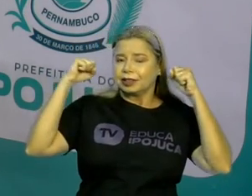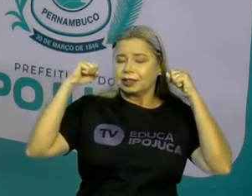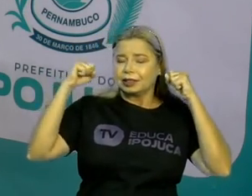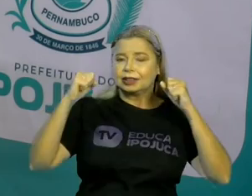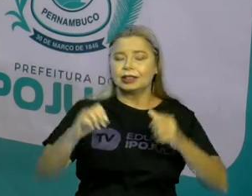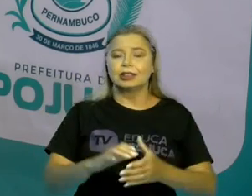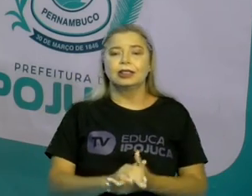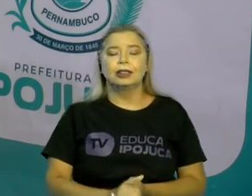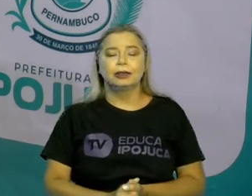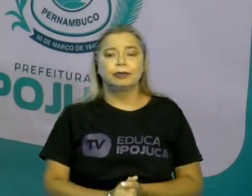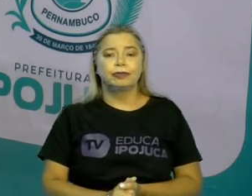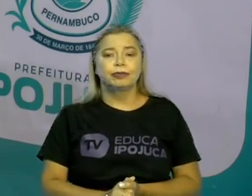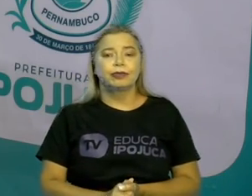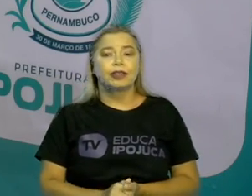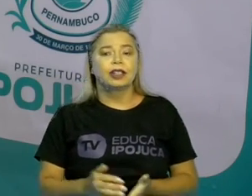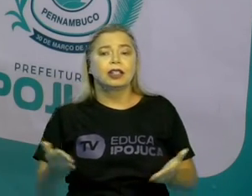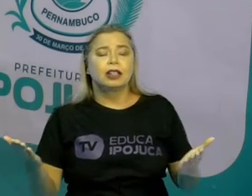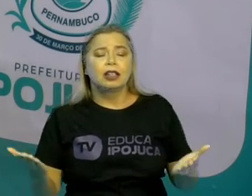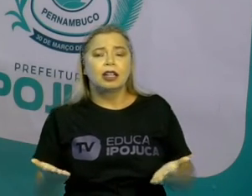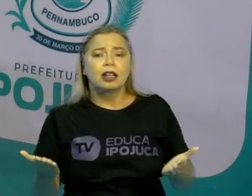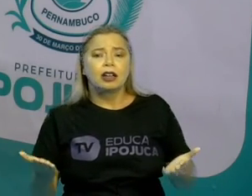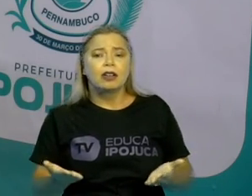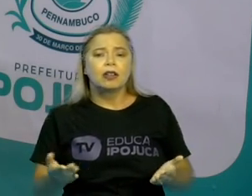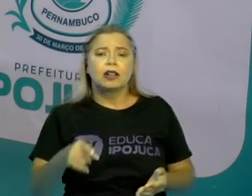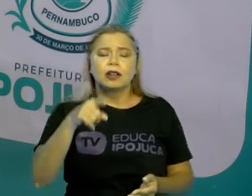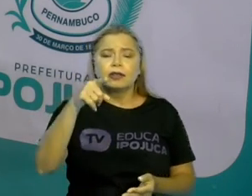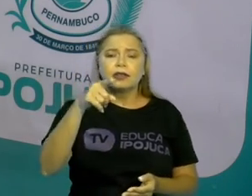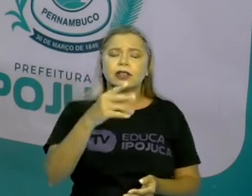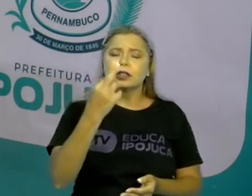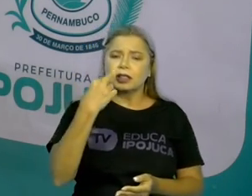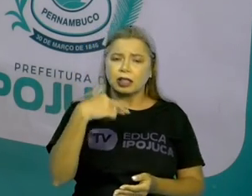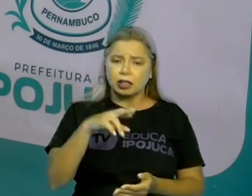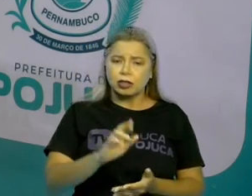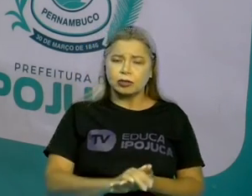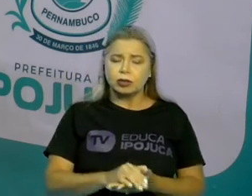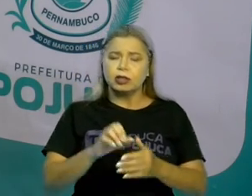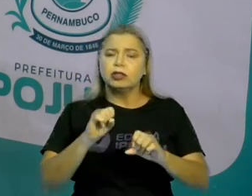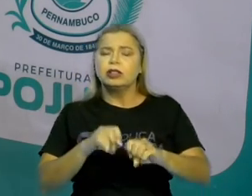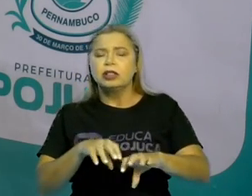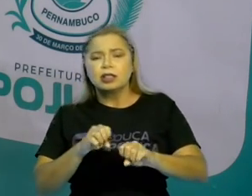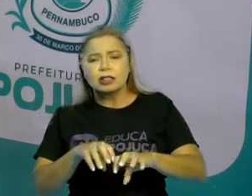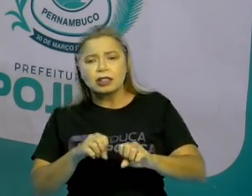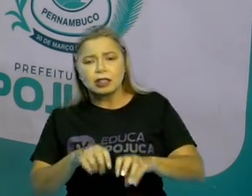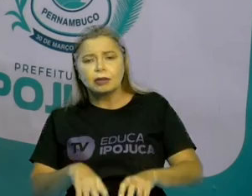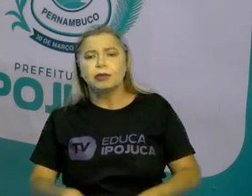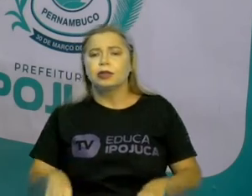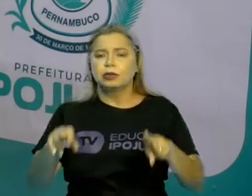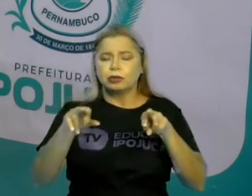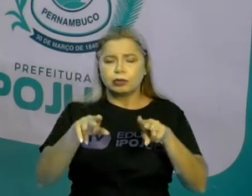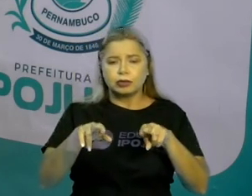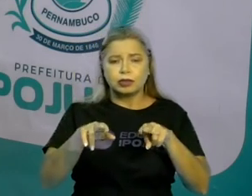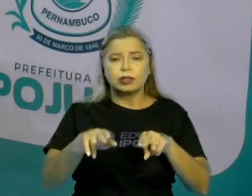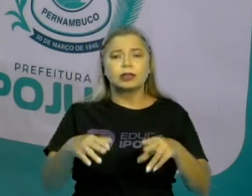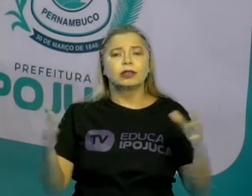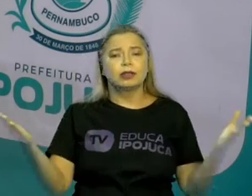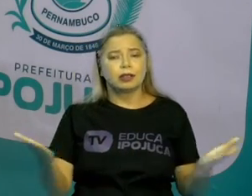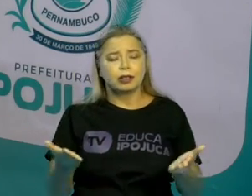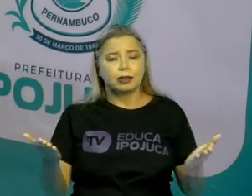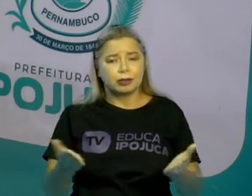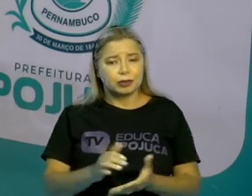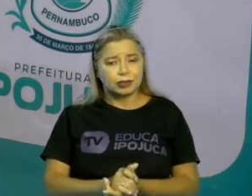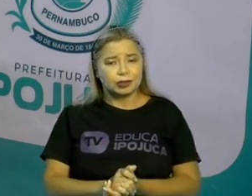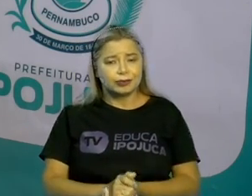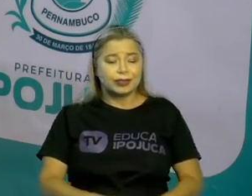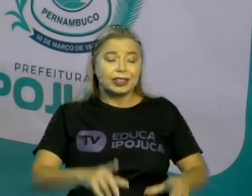E aí, o que você acha desse ensinamento? Ele ainda é pertinente nos dias de hoje? O que é que vocês acham? Tira uma